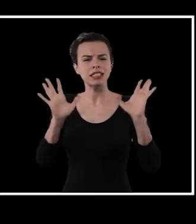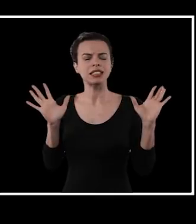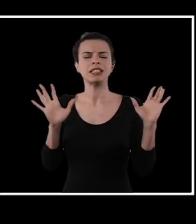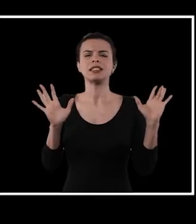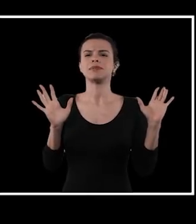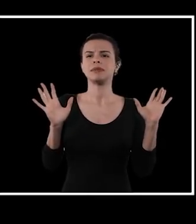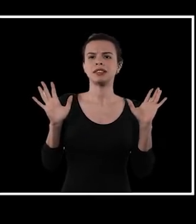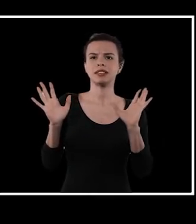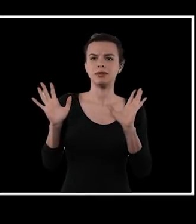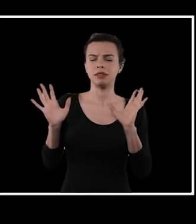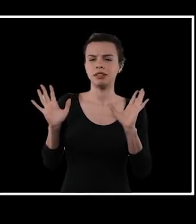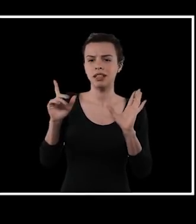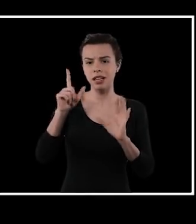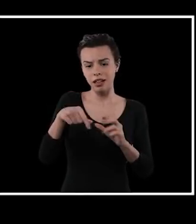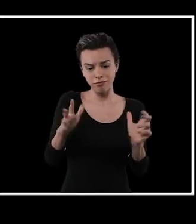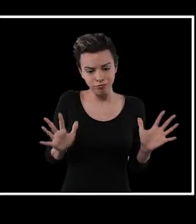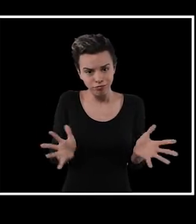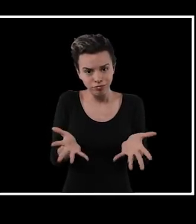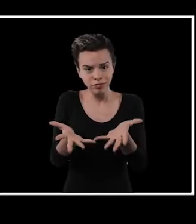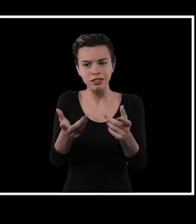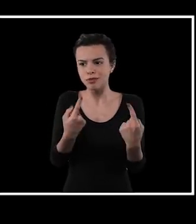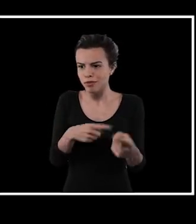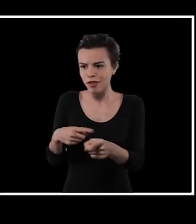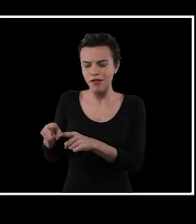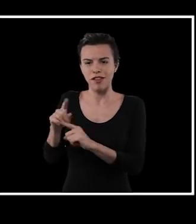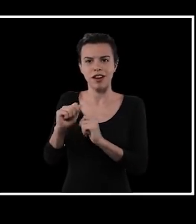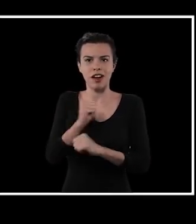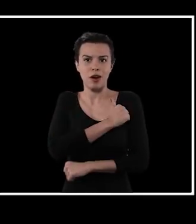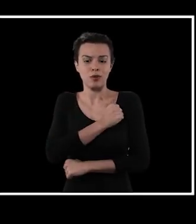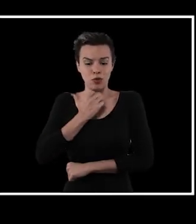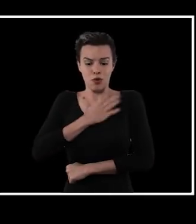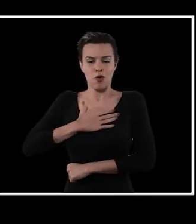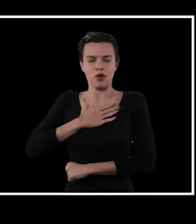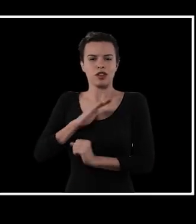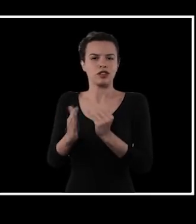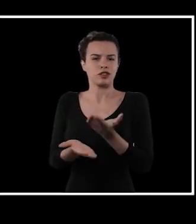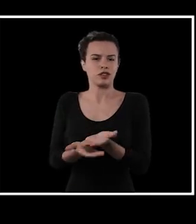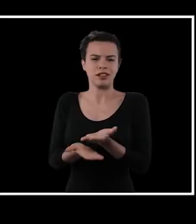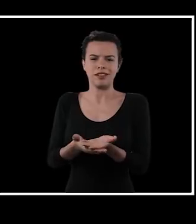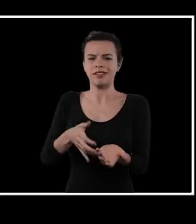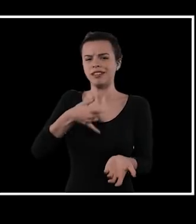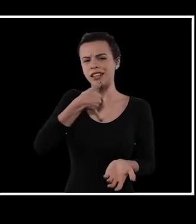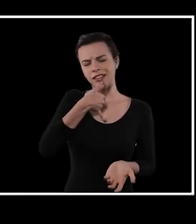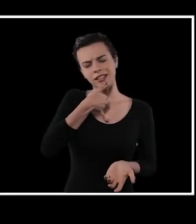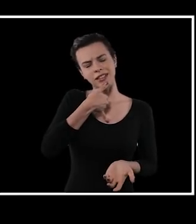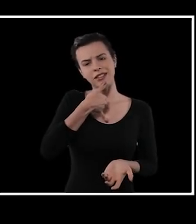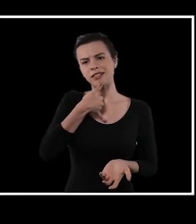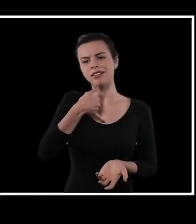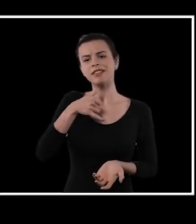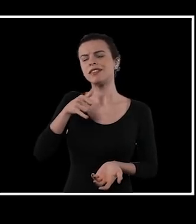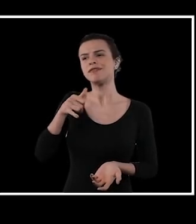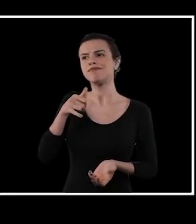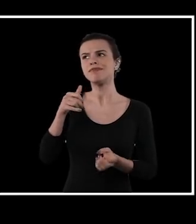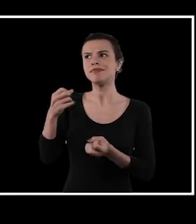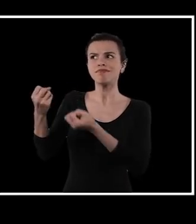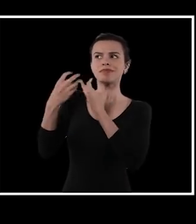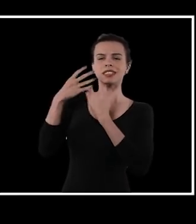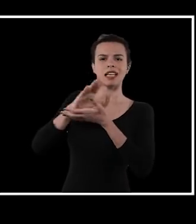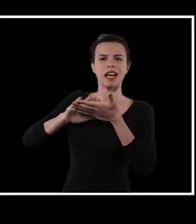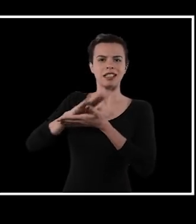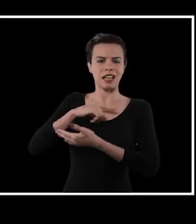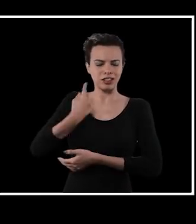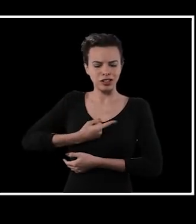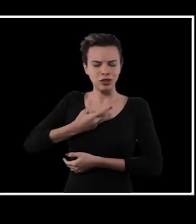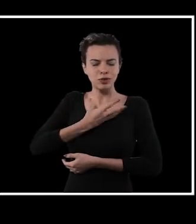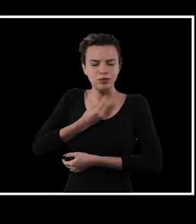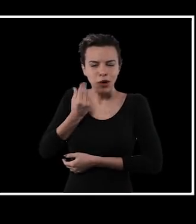emancipadora, libertadora, que instigue o próprio aluno em primeiro lugar gostar de estudar. Isso, infelizmente, nem isso é